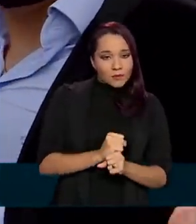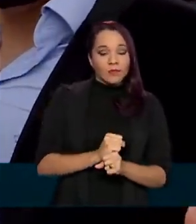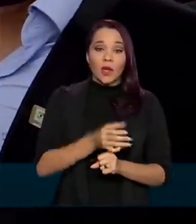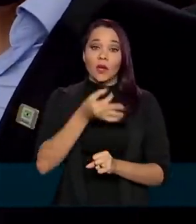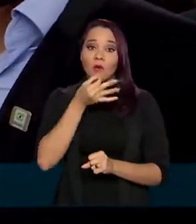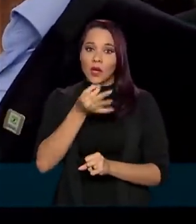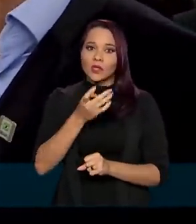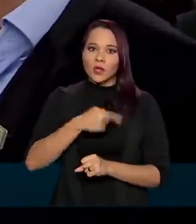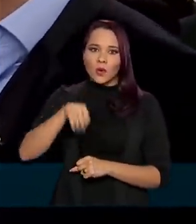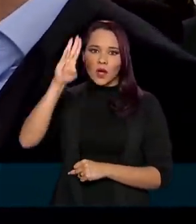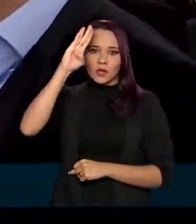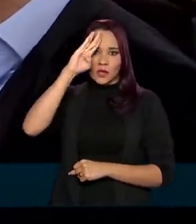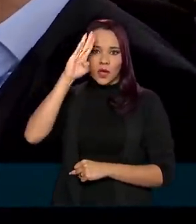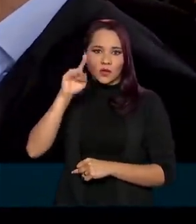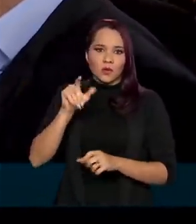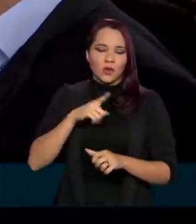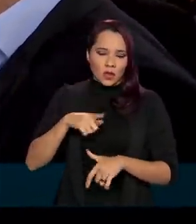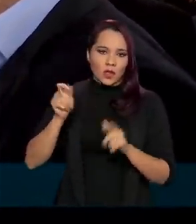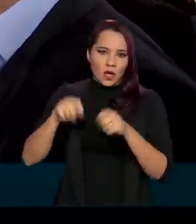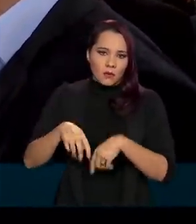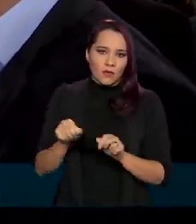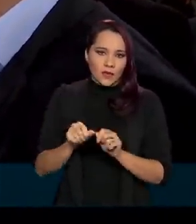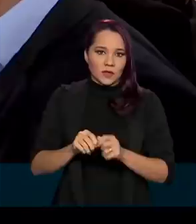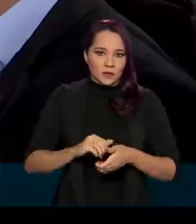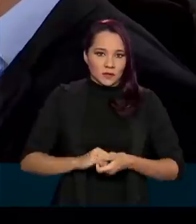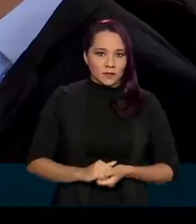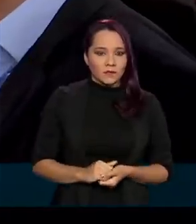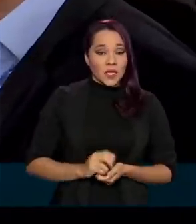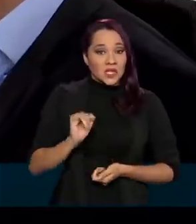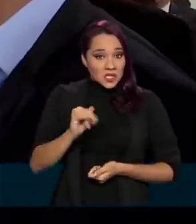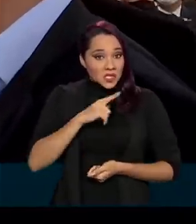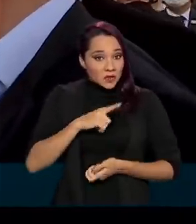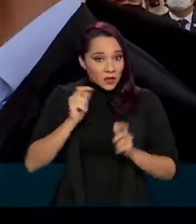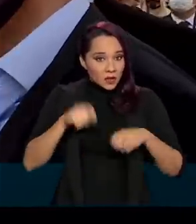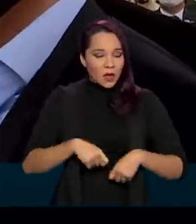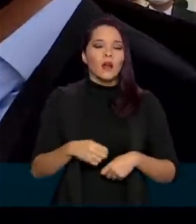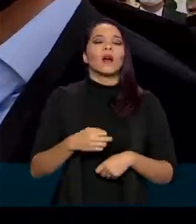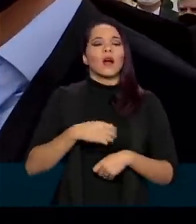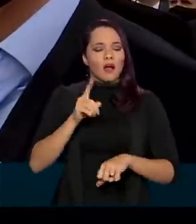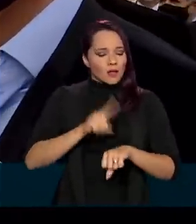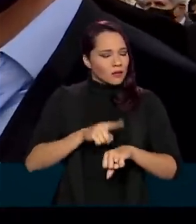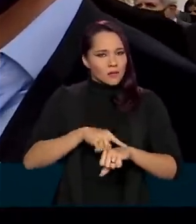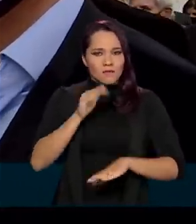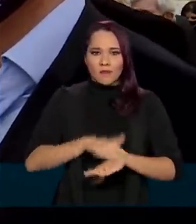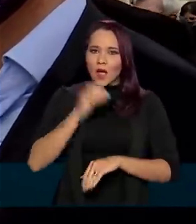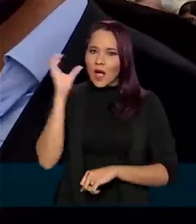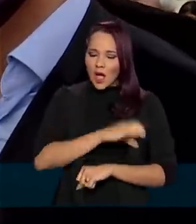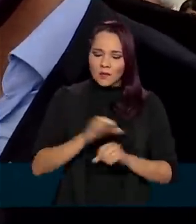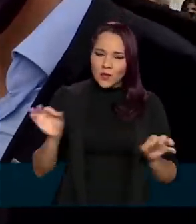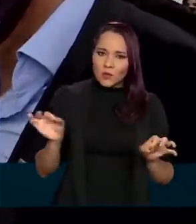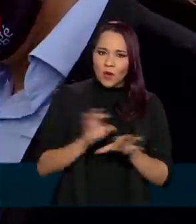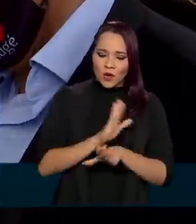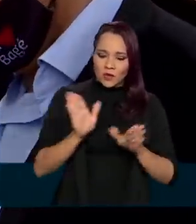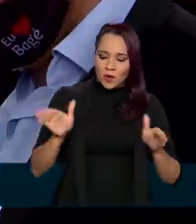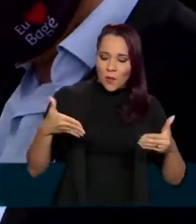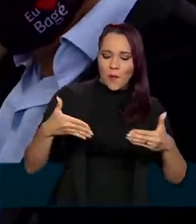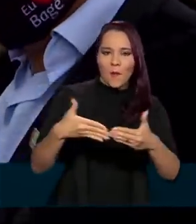Acredito que o Exército tenha condições técnicas de fazê-la. Se tirer, pode ter certeza que tem o recorde, nós faríamos essa barragem aqui.